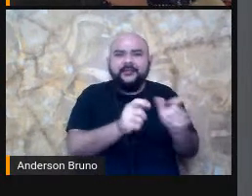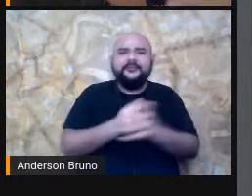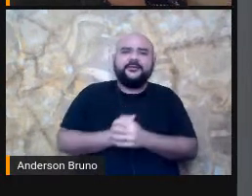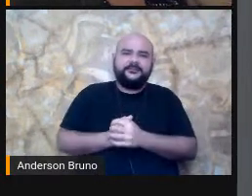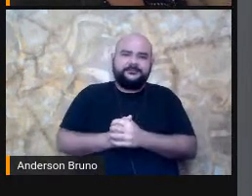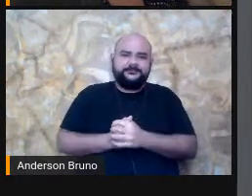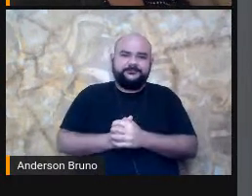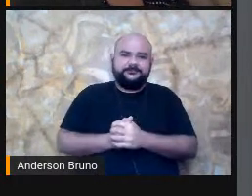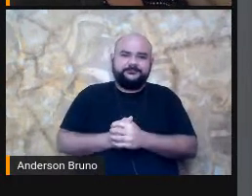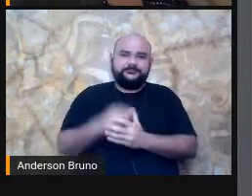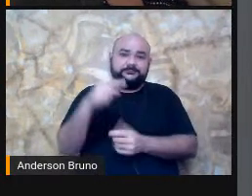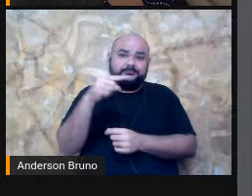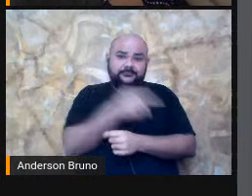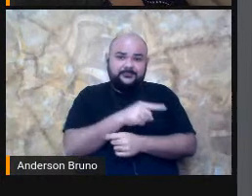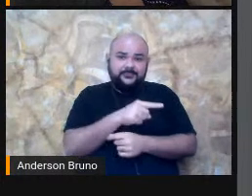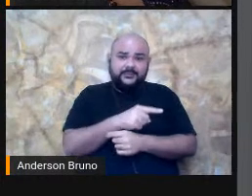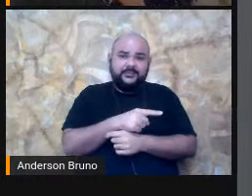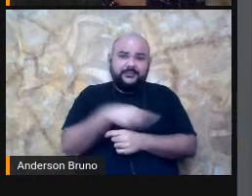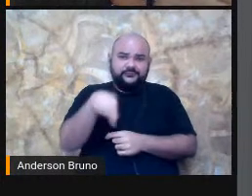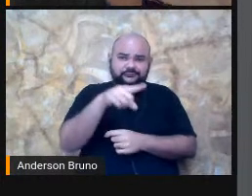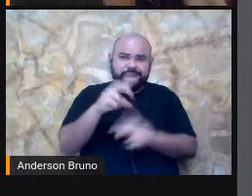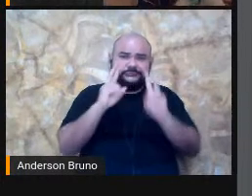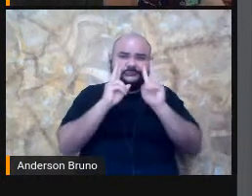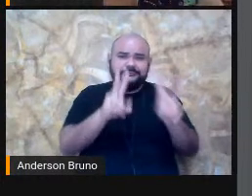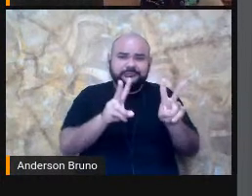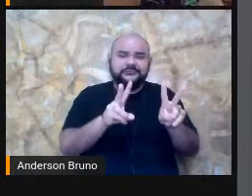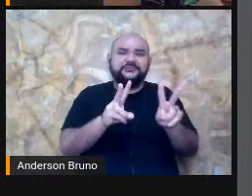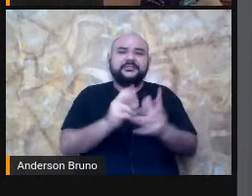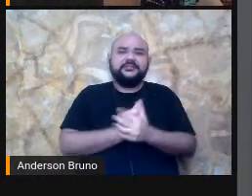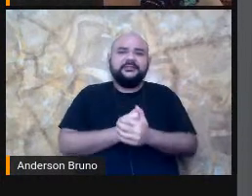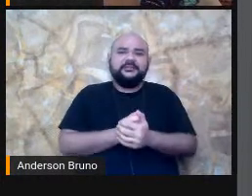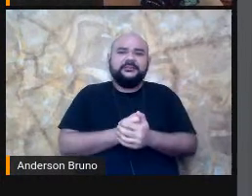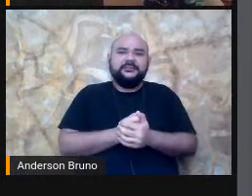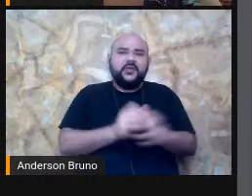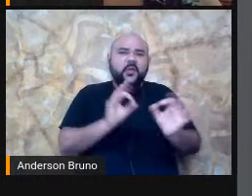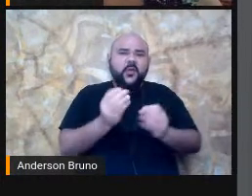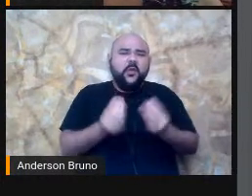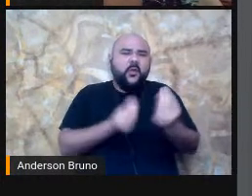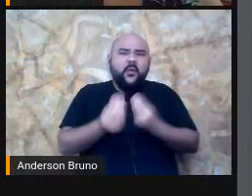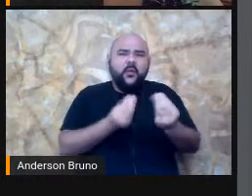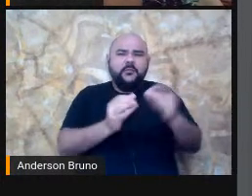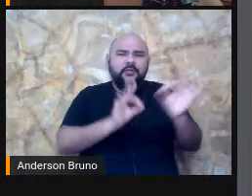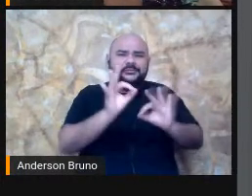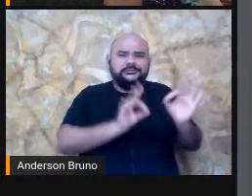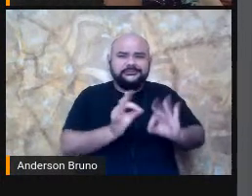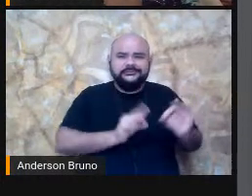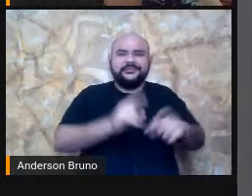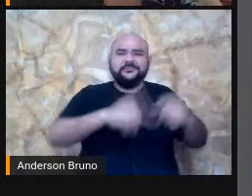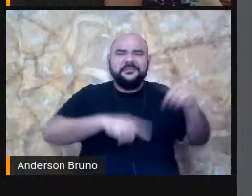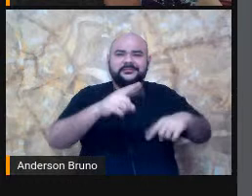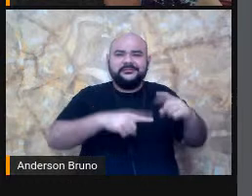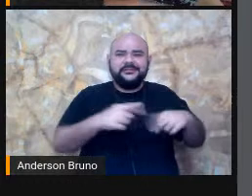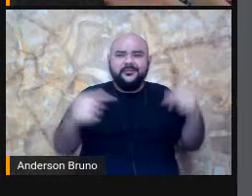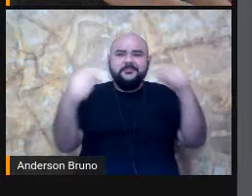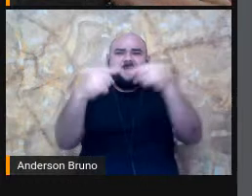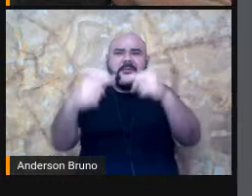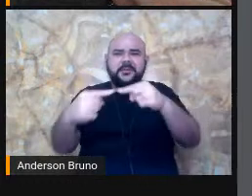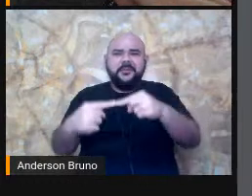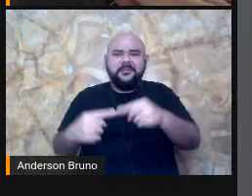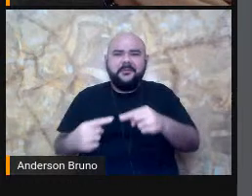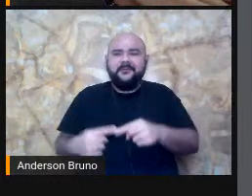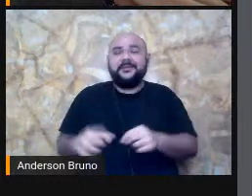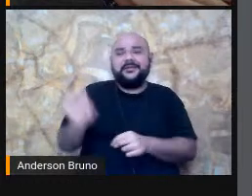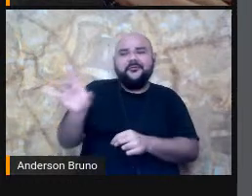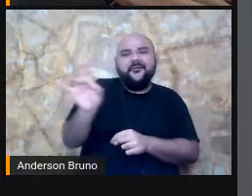Aqui Né? Só para vocês Verem Que a gente Tem trabalhado Muito Montando O material Individual Das crianças Né?